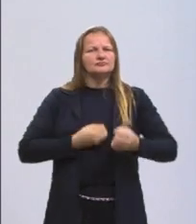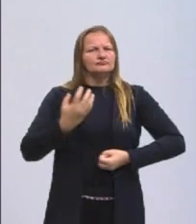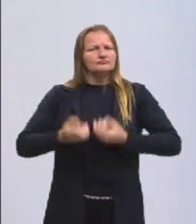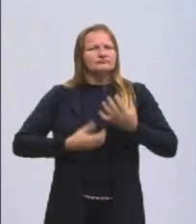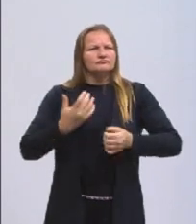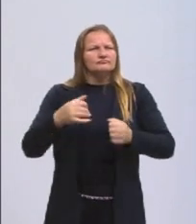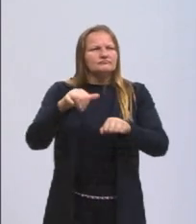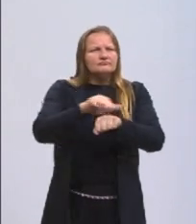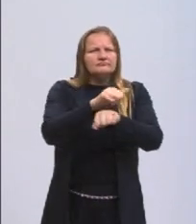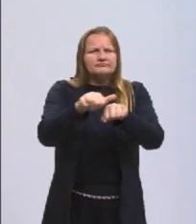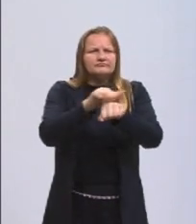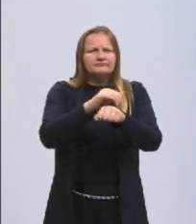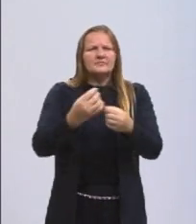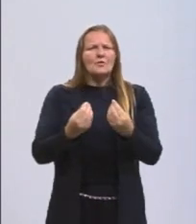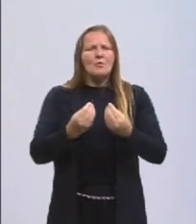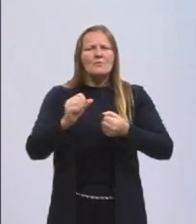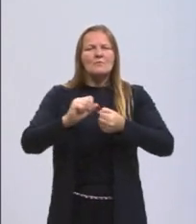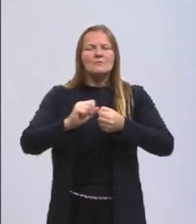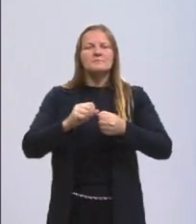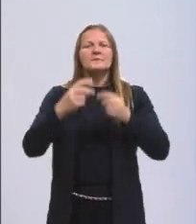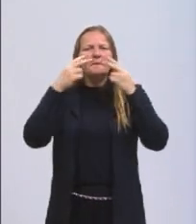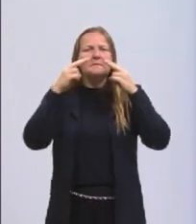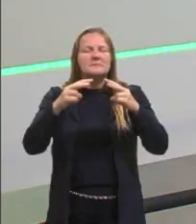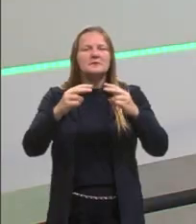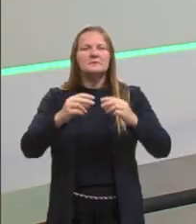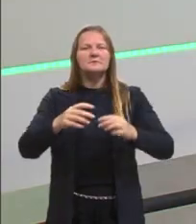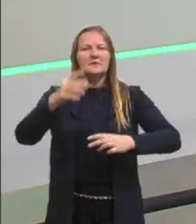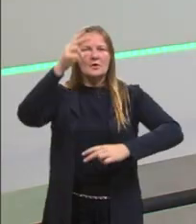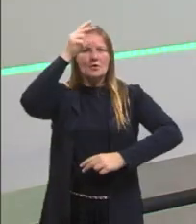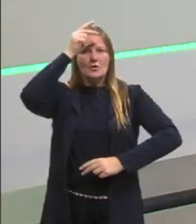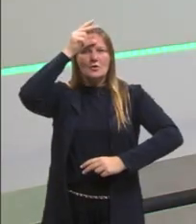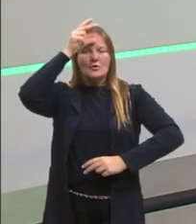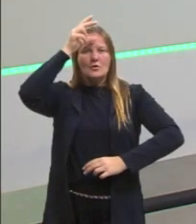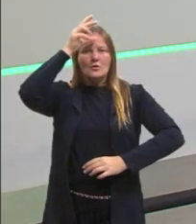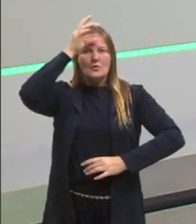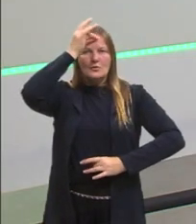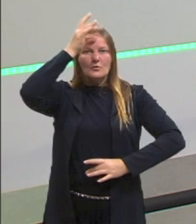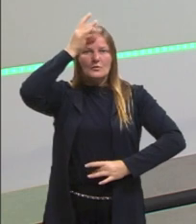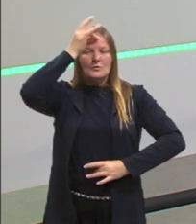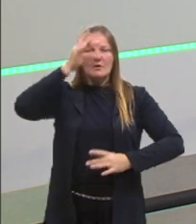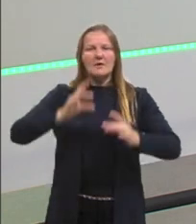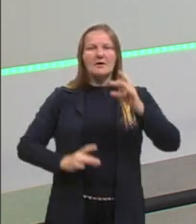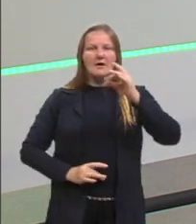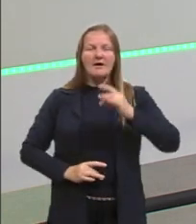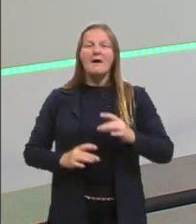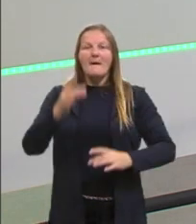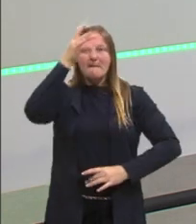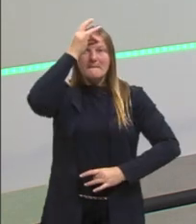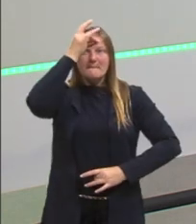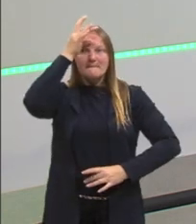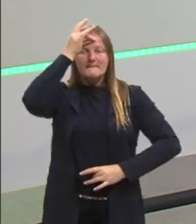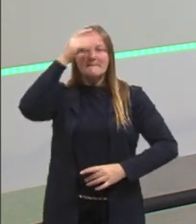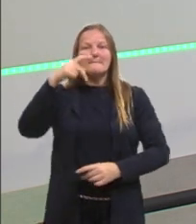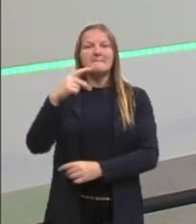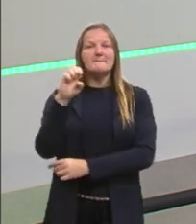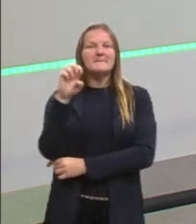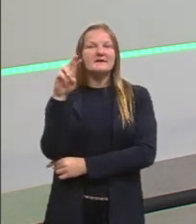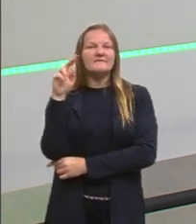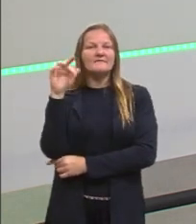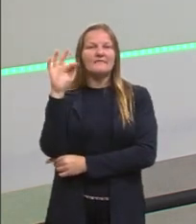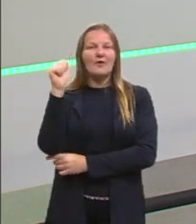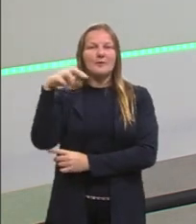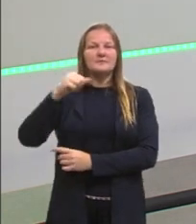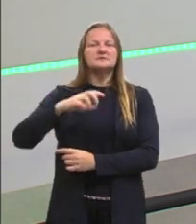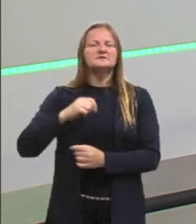começamos a ver também a performance. E essa colagem do Richard Hamilton, ela tem o